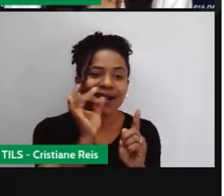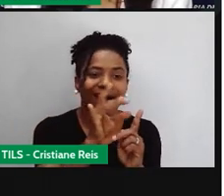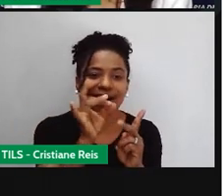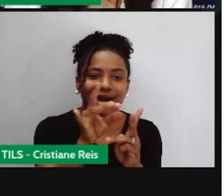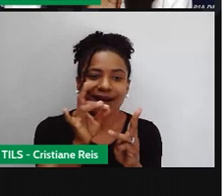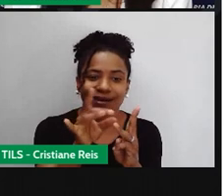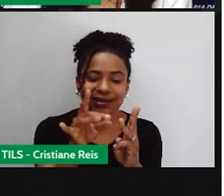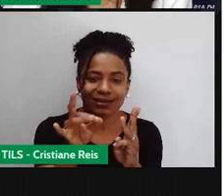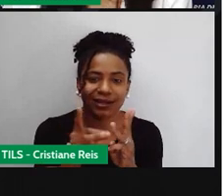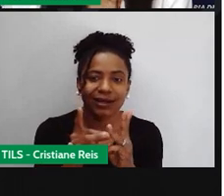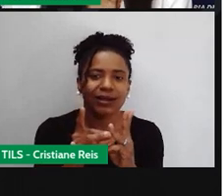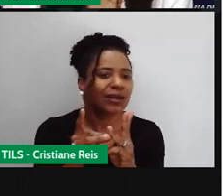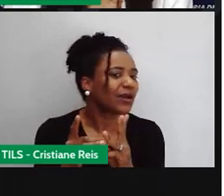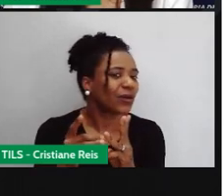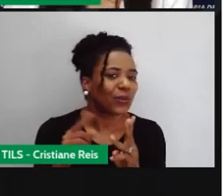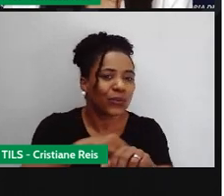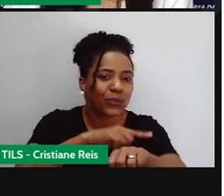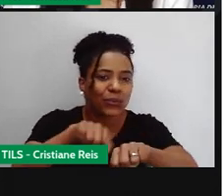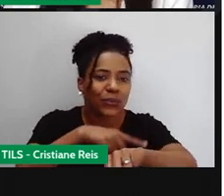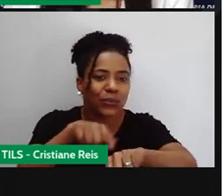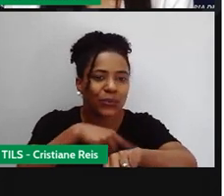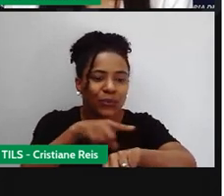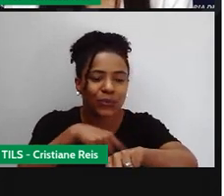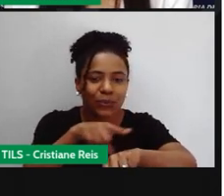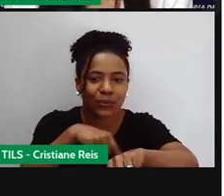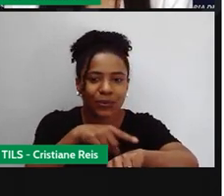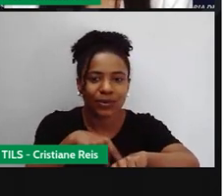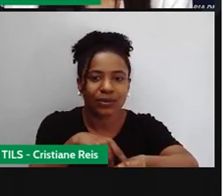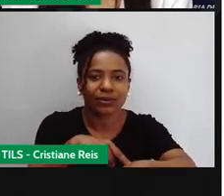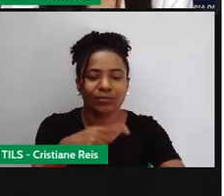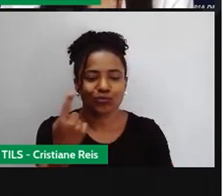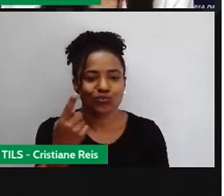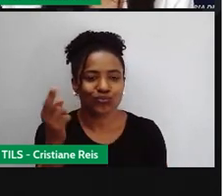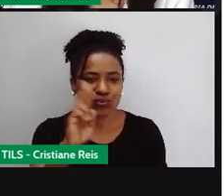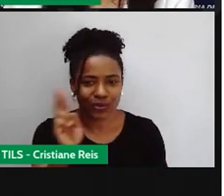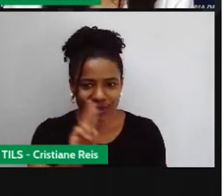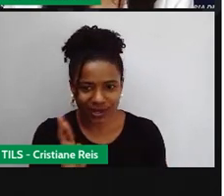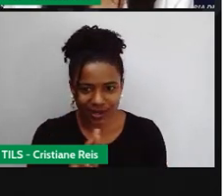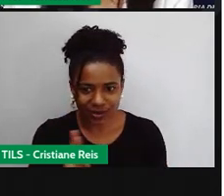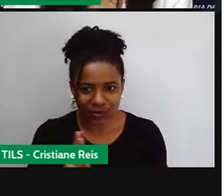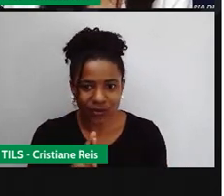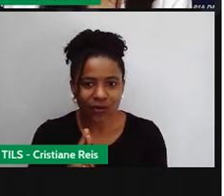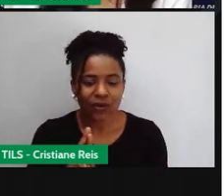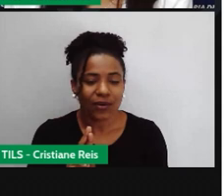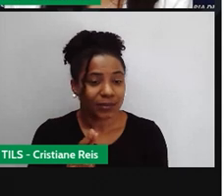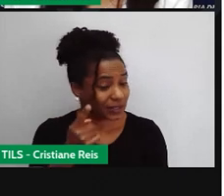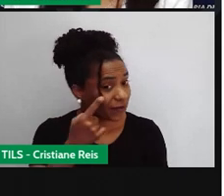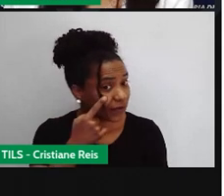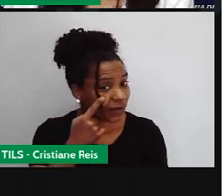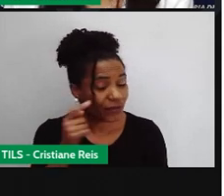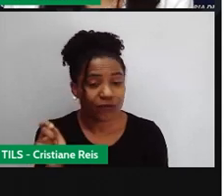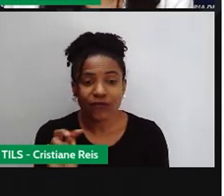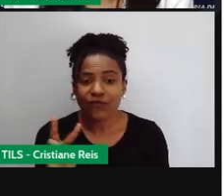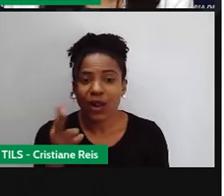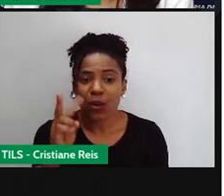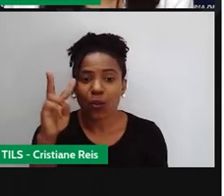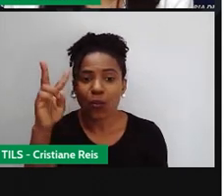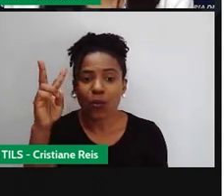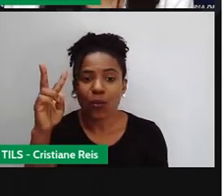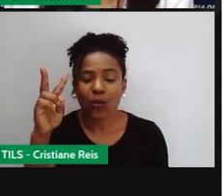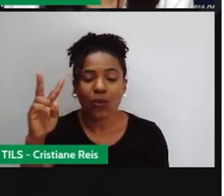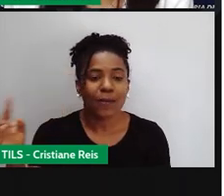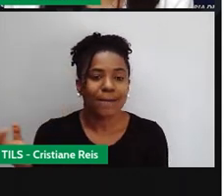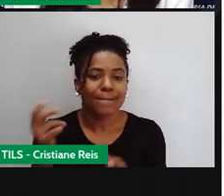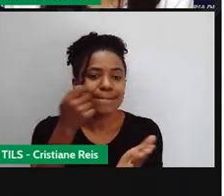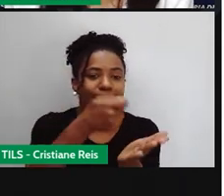hora consumido e o preço, o valor por cada quilowatts para se estabelecer o valor da conta. Qual o valor da